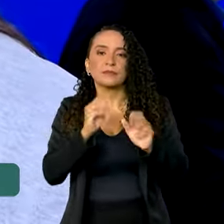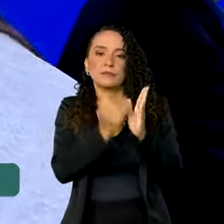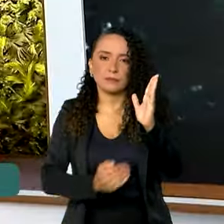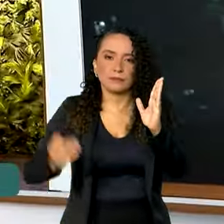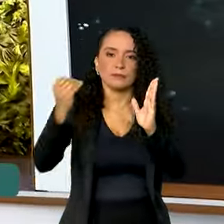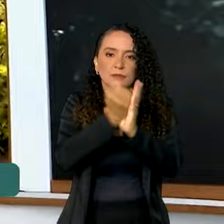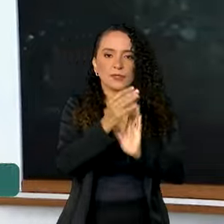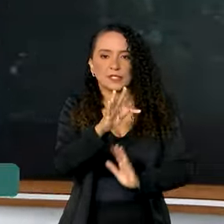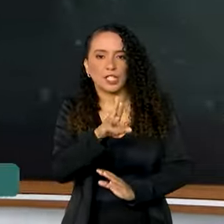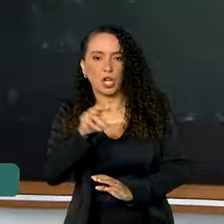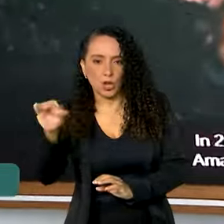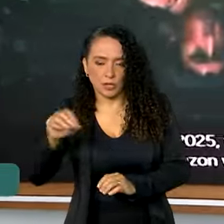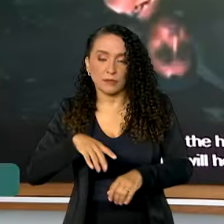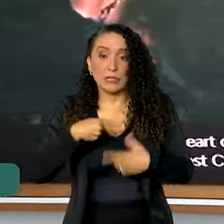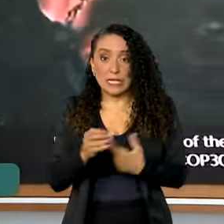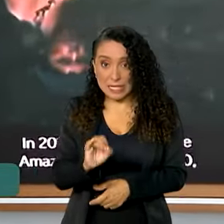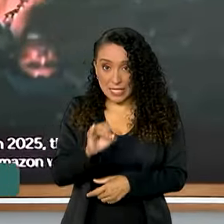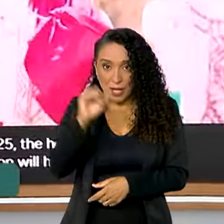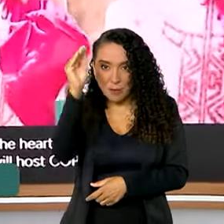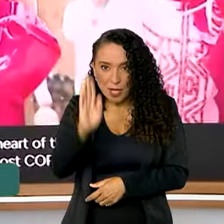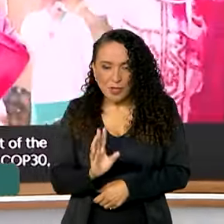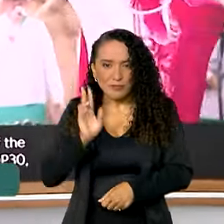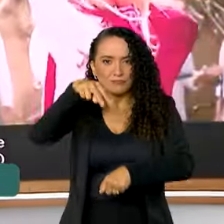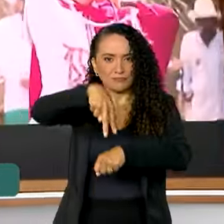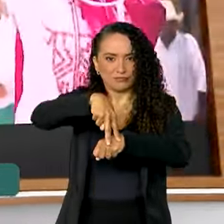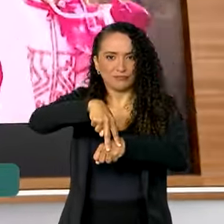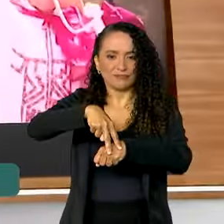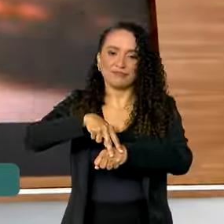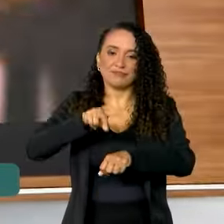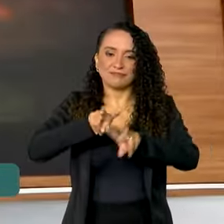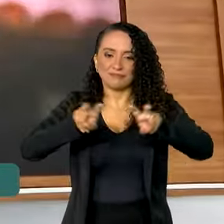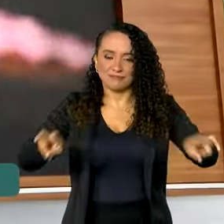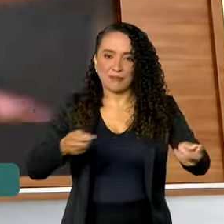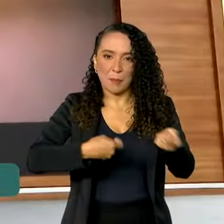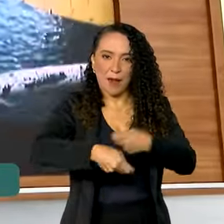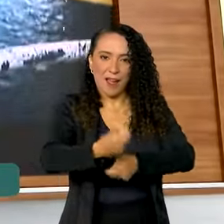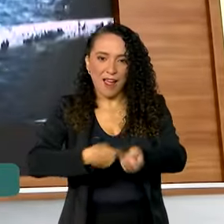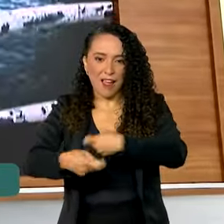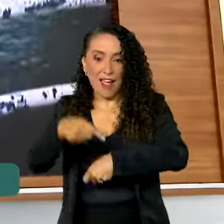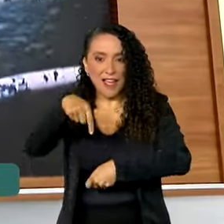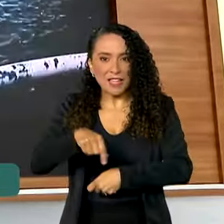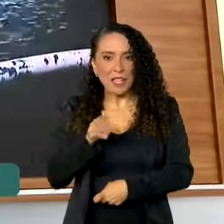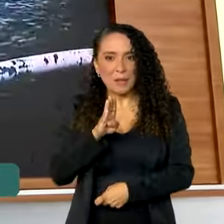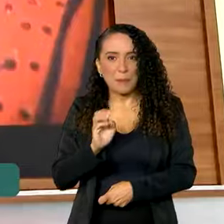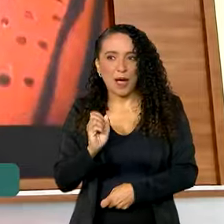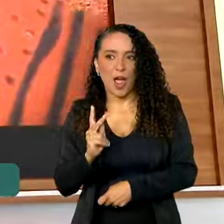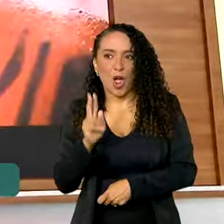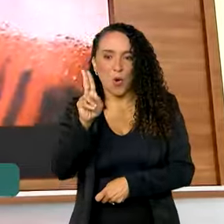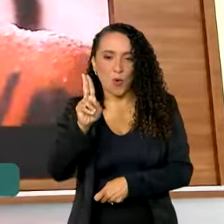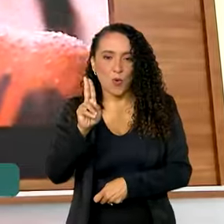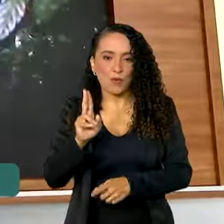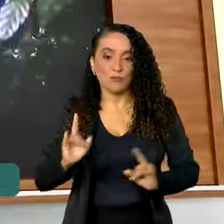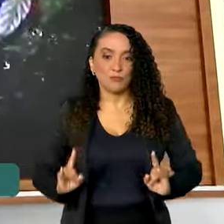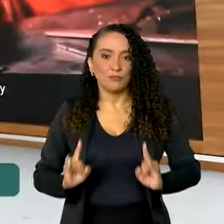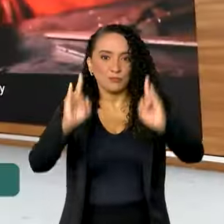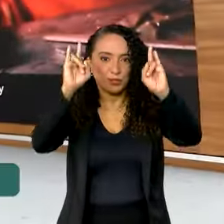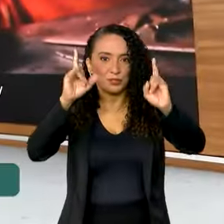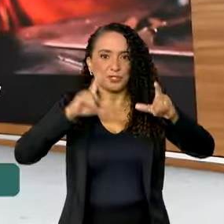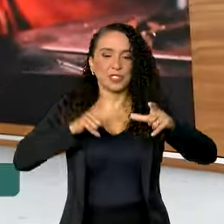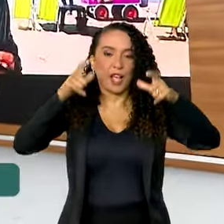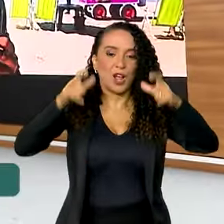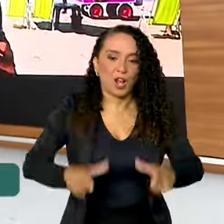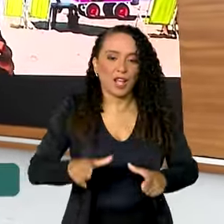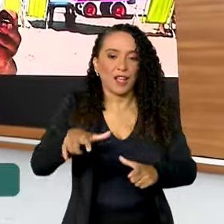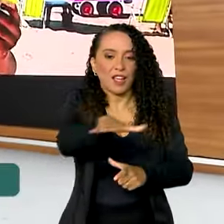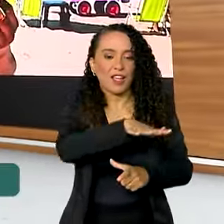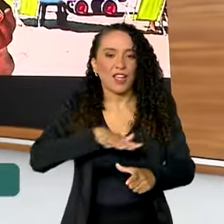trilhões. E se o Brasil é protagonista nas mesas de negociação aqui em Bacu, no prédio onde está instalada a chamada